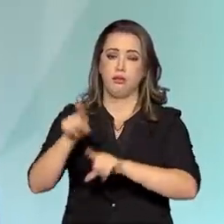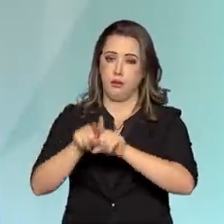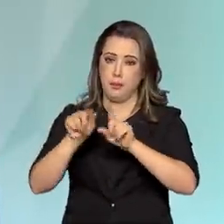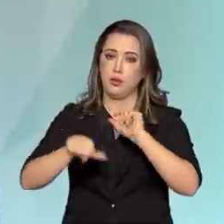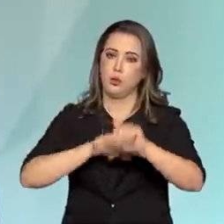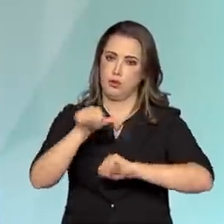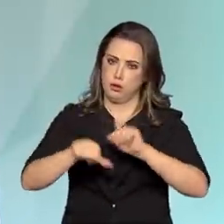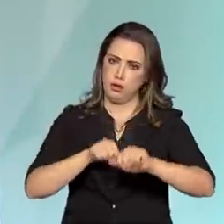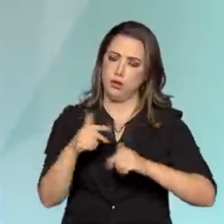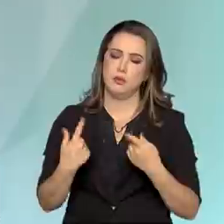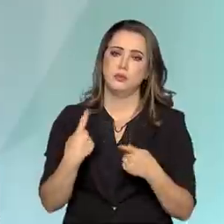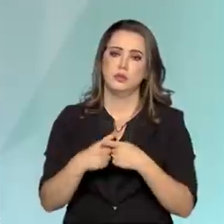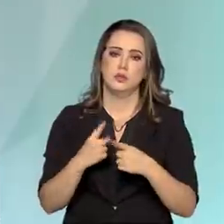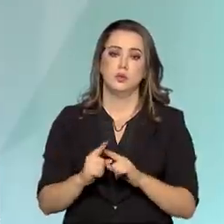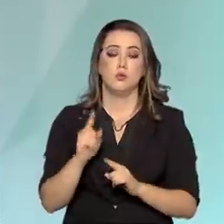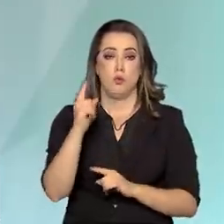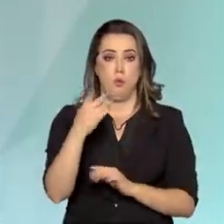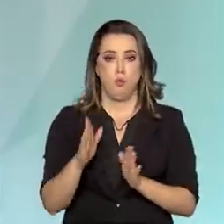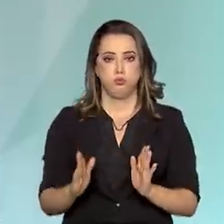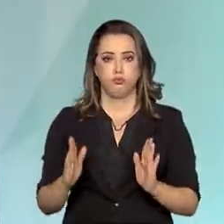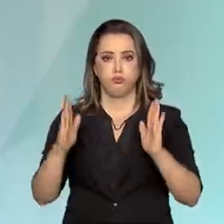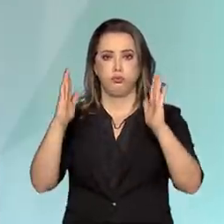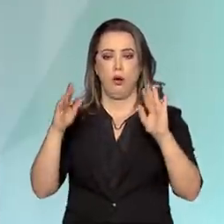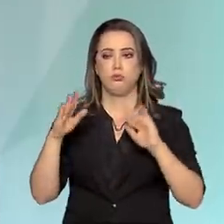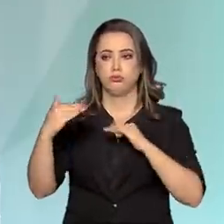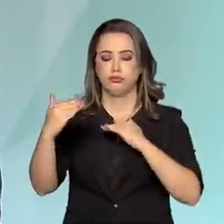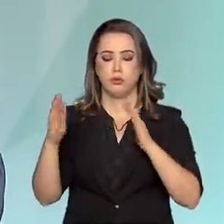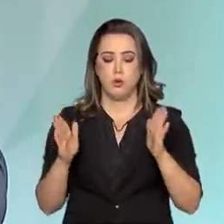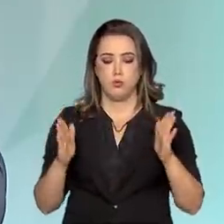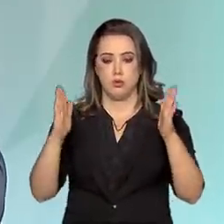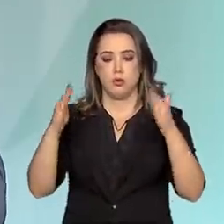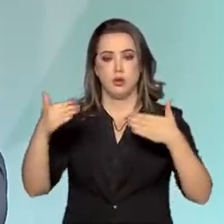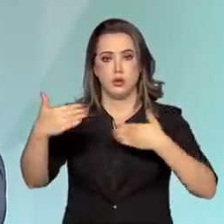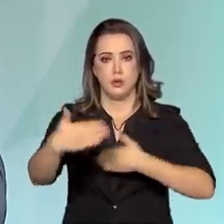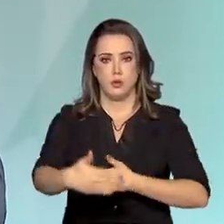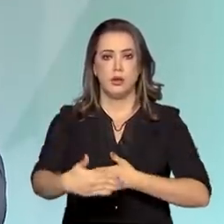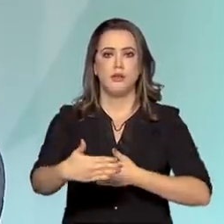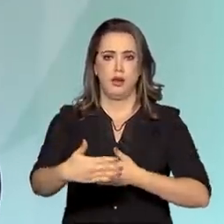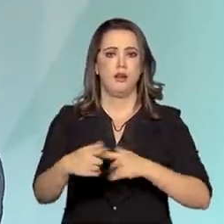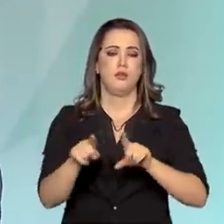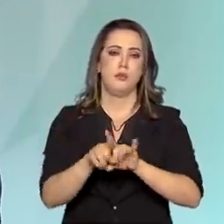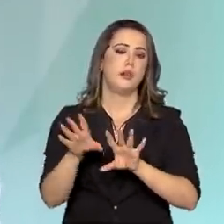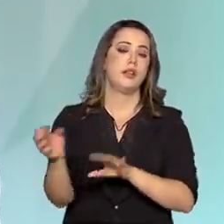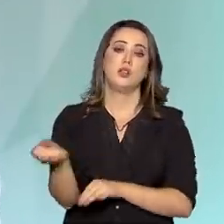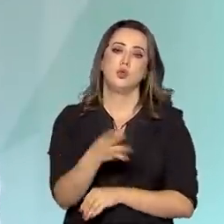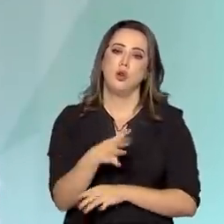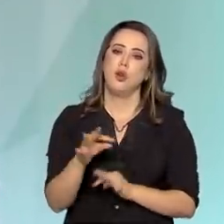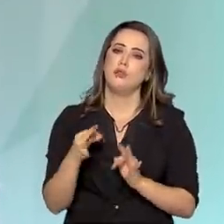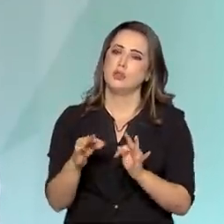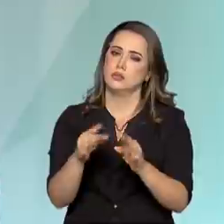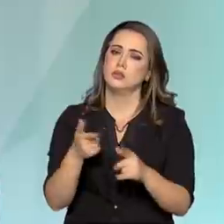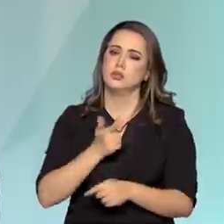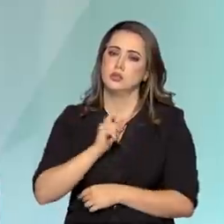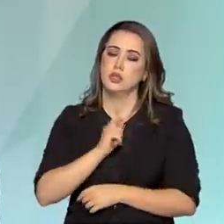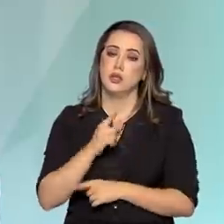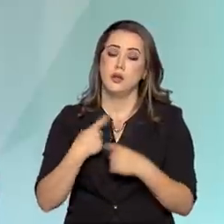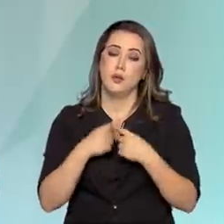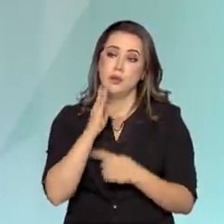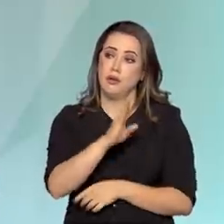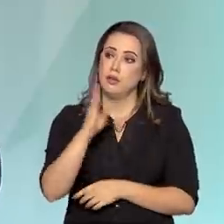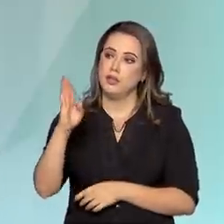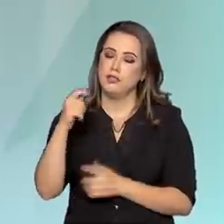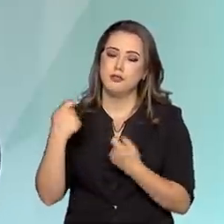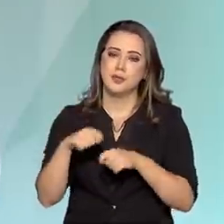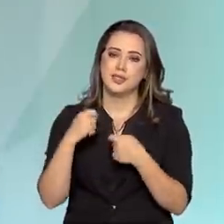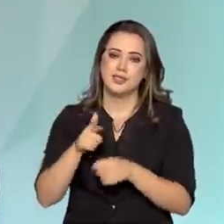Então a gente está reformando também um andar inteiro do prédio anexo, para que ele fique modernizado e que os acervos tenham. Porque o livro merece